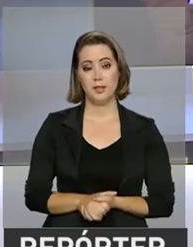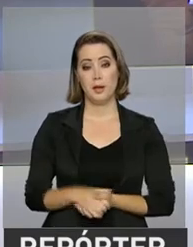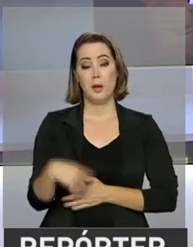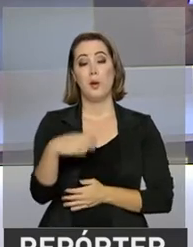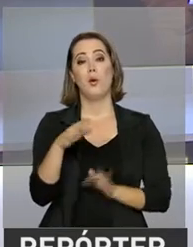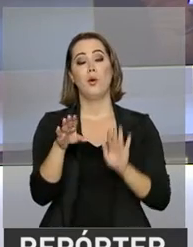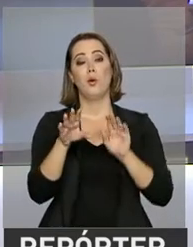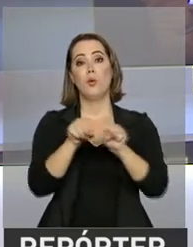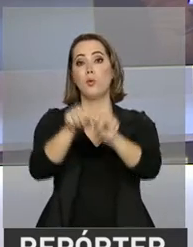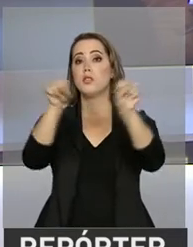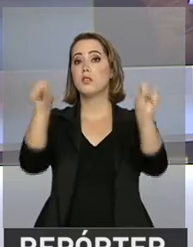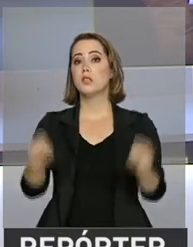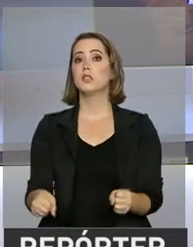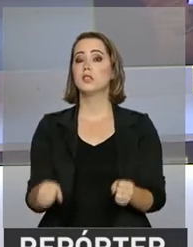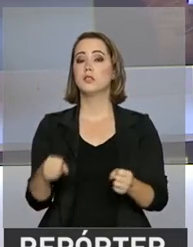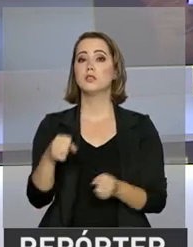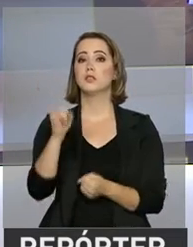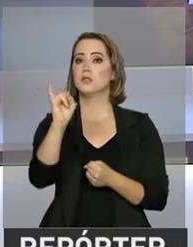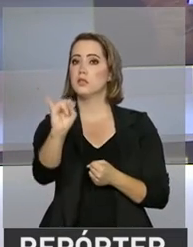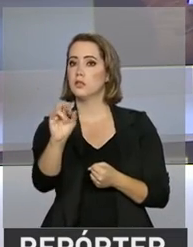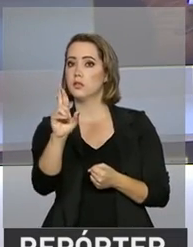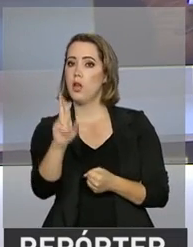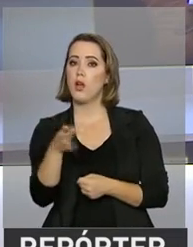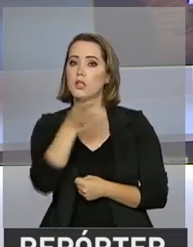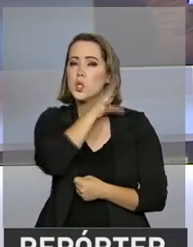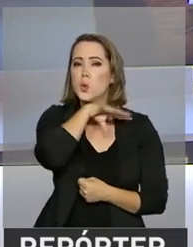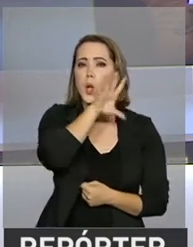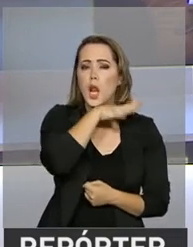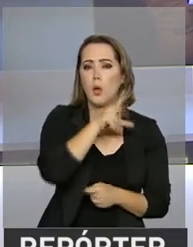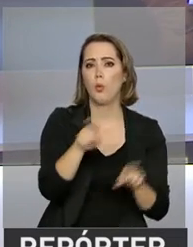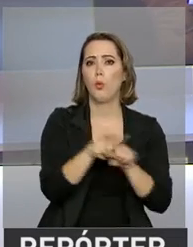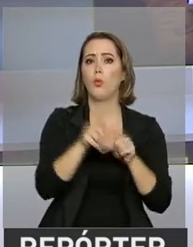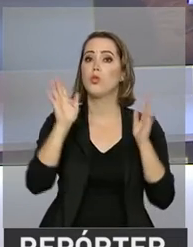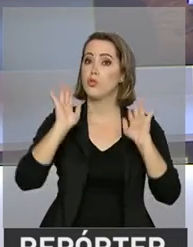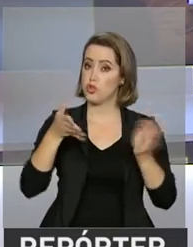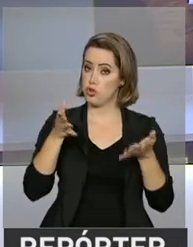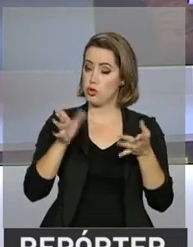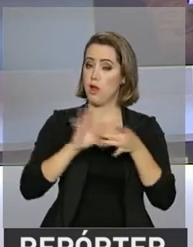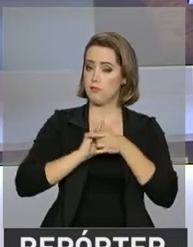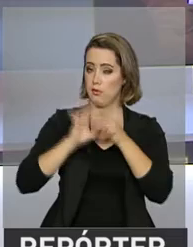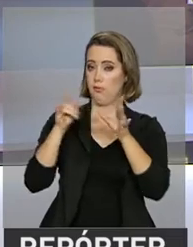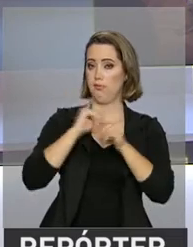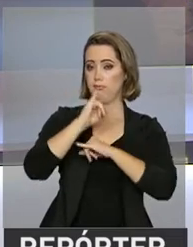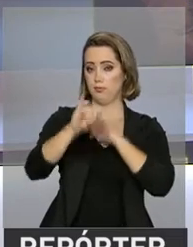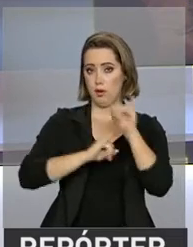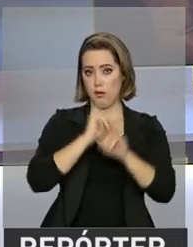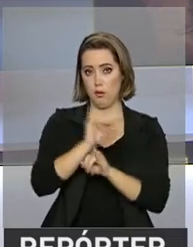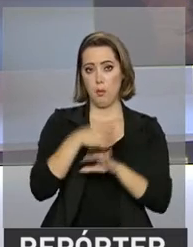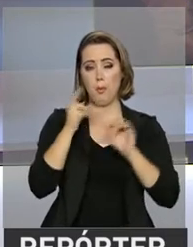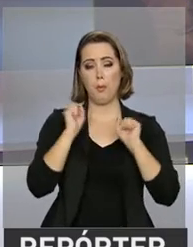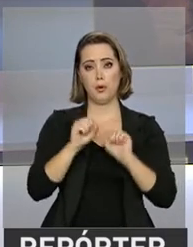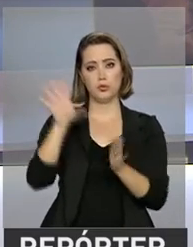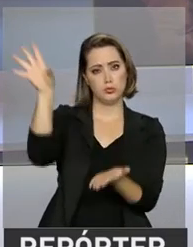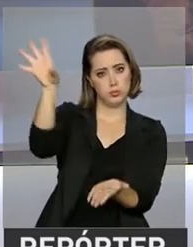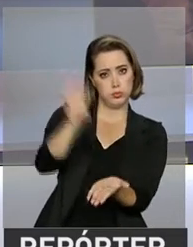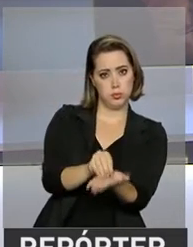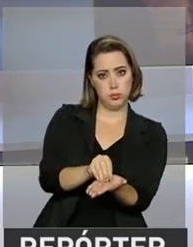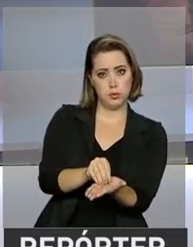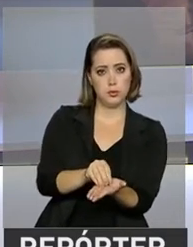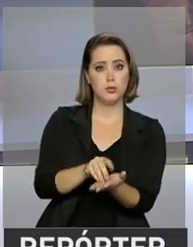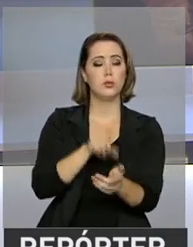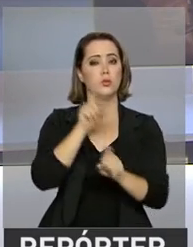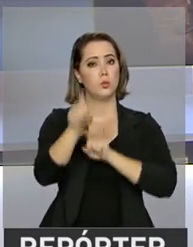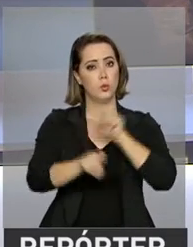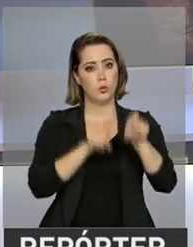Declaração do Imposto de Renda 2017 já está disponível na internet. O contribuinte pode baixar no computador e preencher o